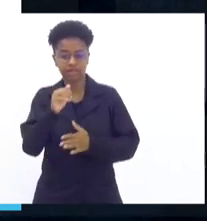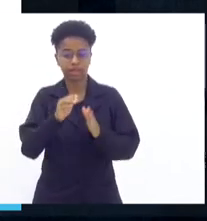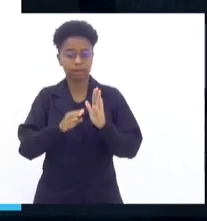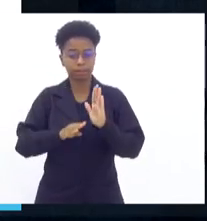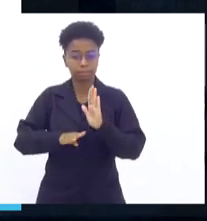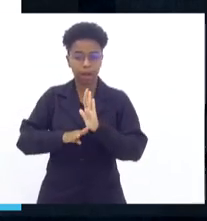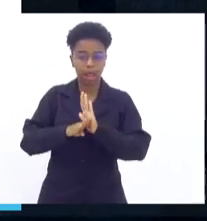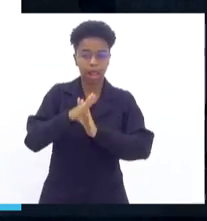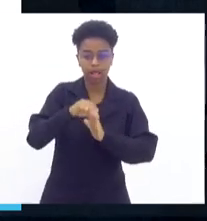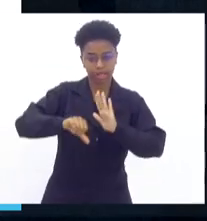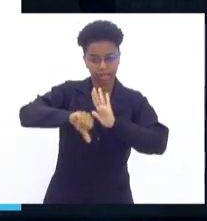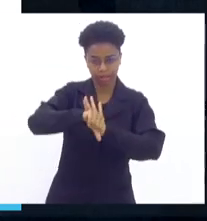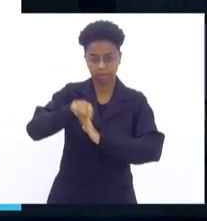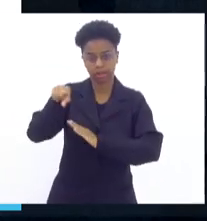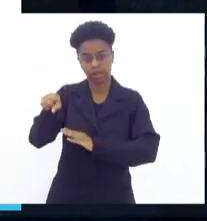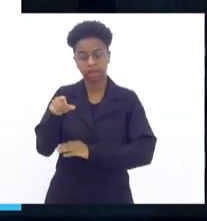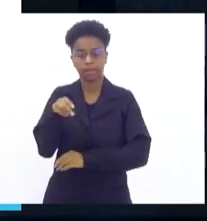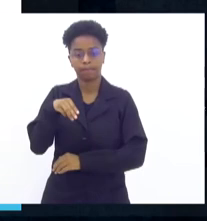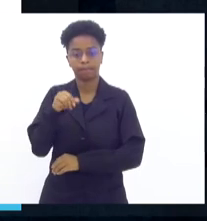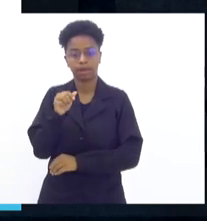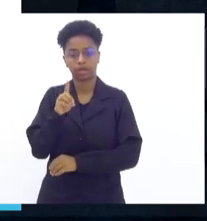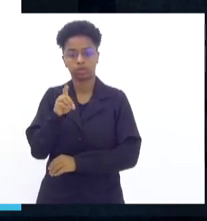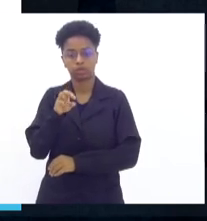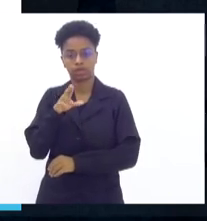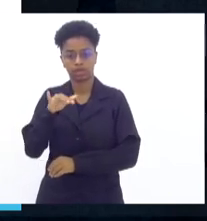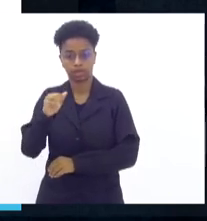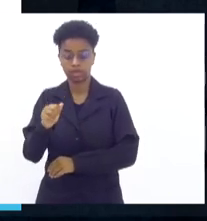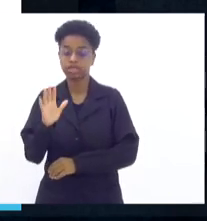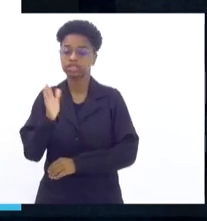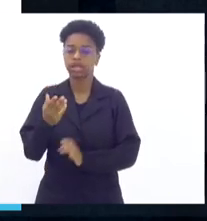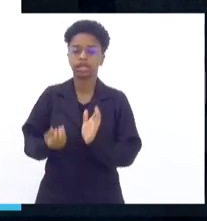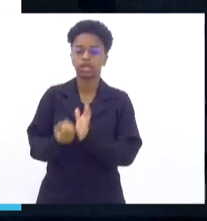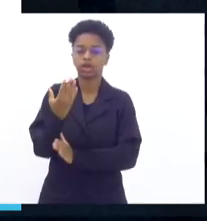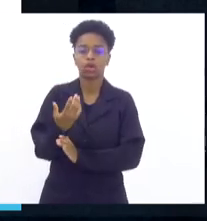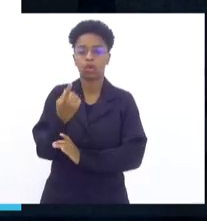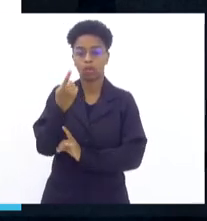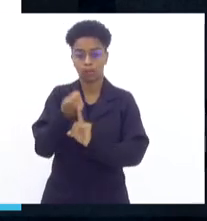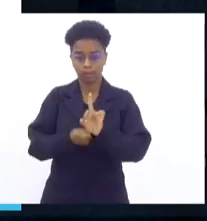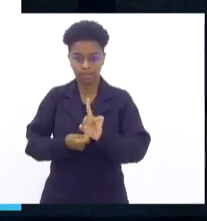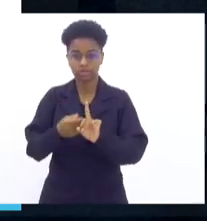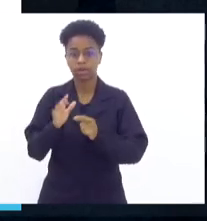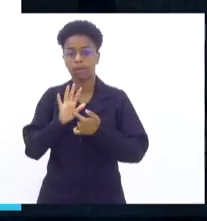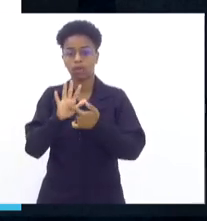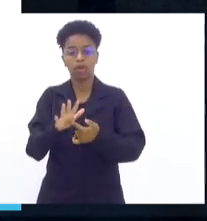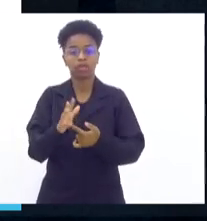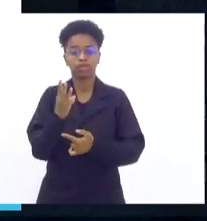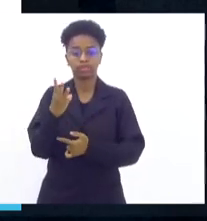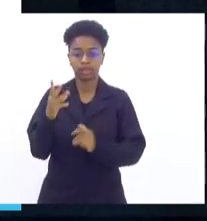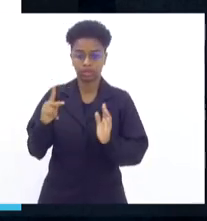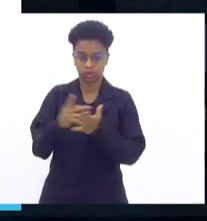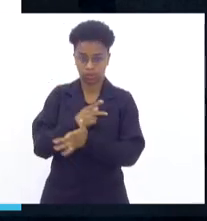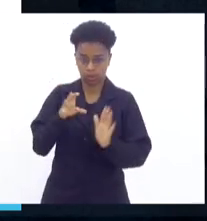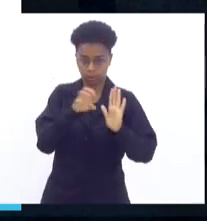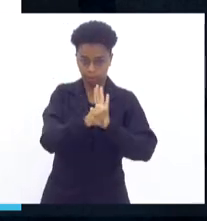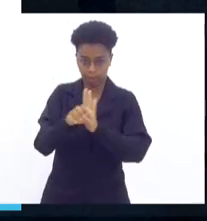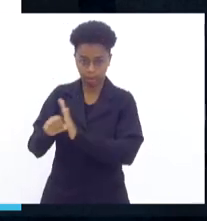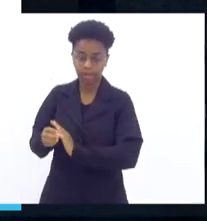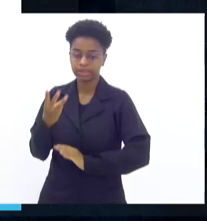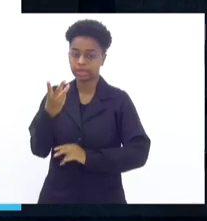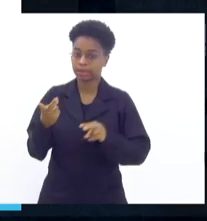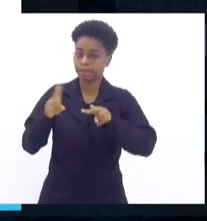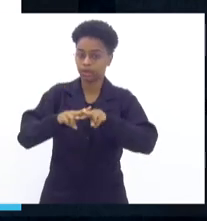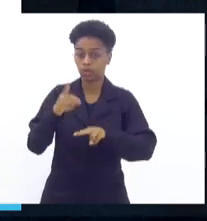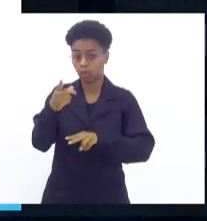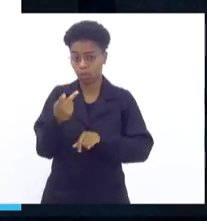O bairro presente foi criado há um mês, já possui três ocorrências de vulto, três presos, um elemento foragido,